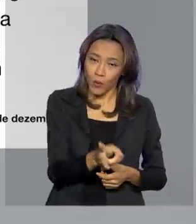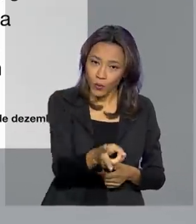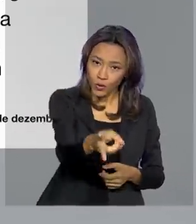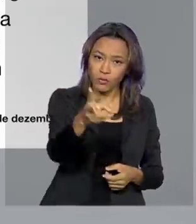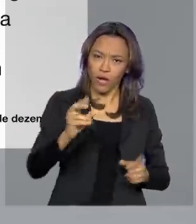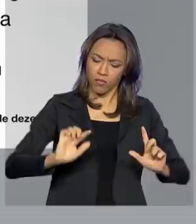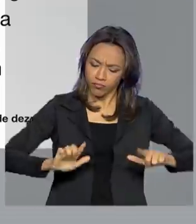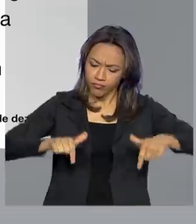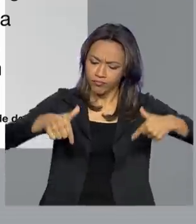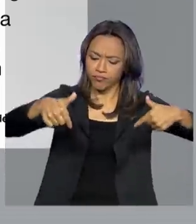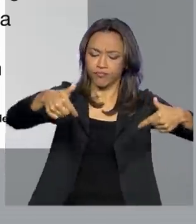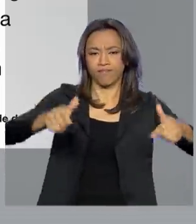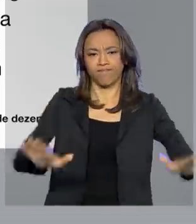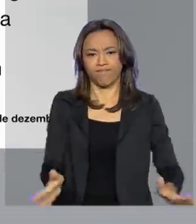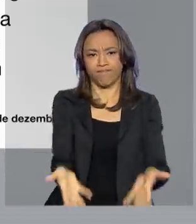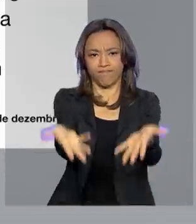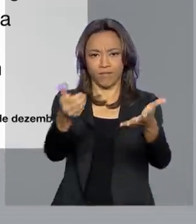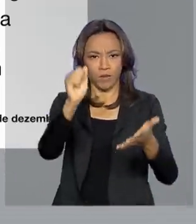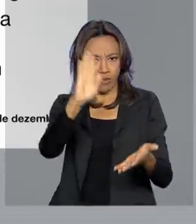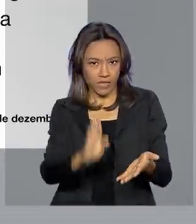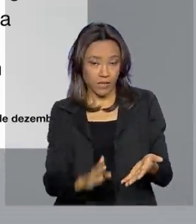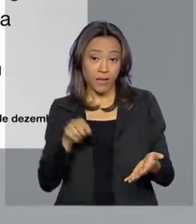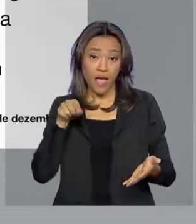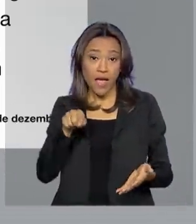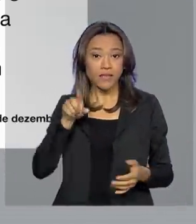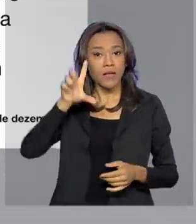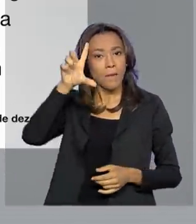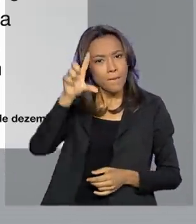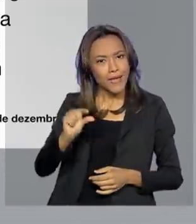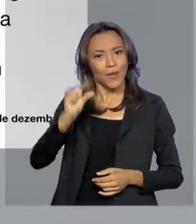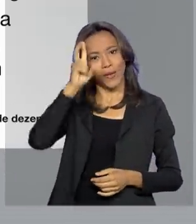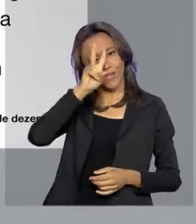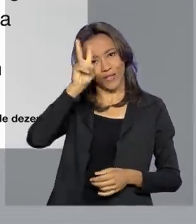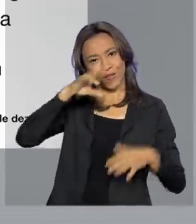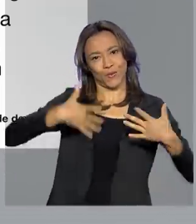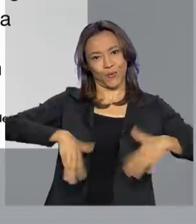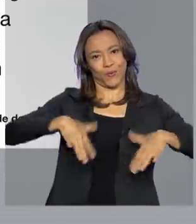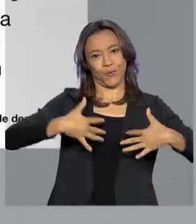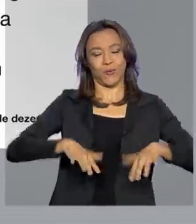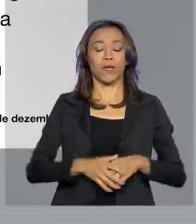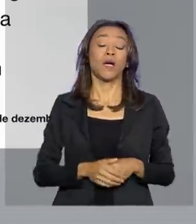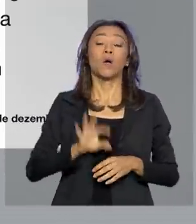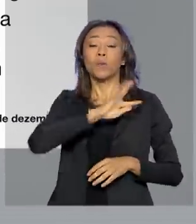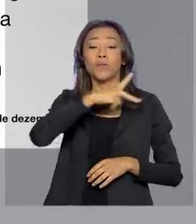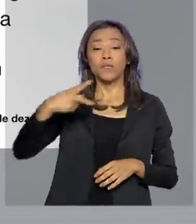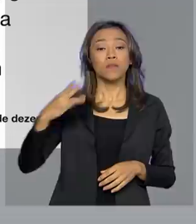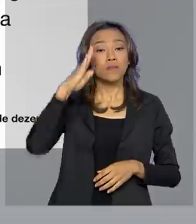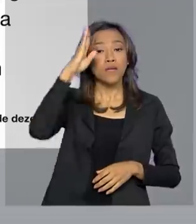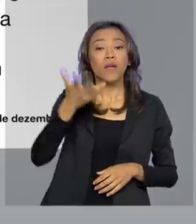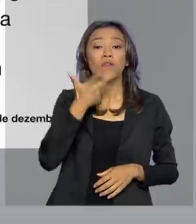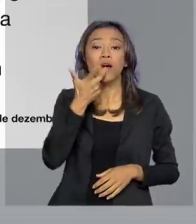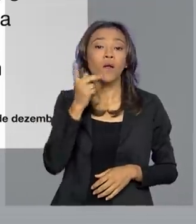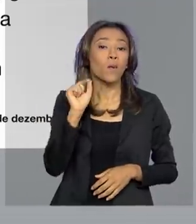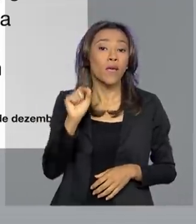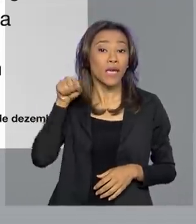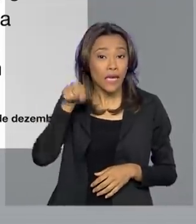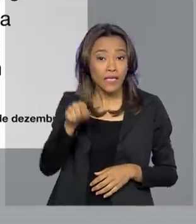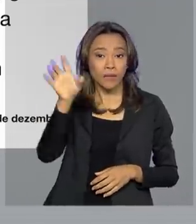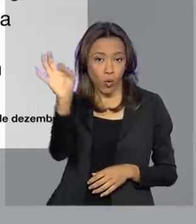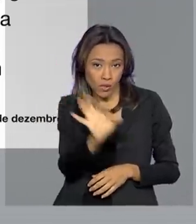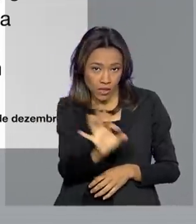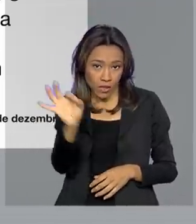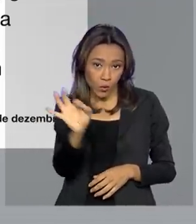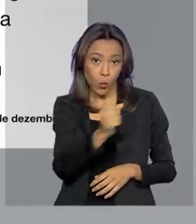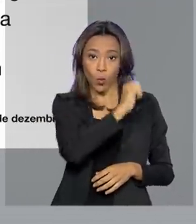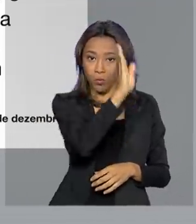impulsionando o crescimento do Brasil. Essa é a menor taxa da história. O presidente afirma que, com esses percentuais, o Brasil vai